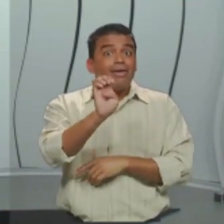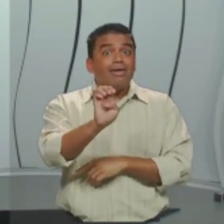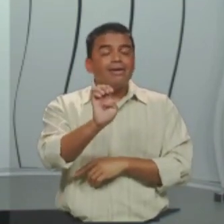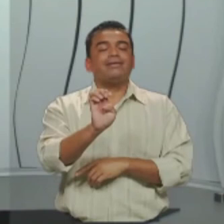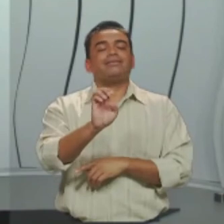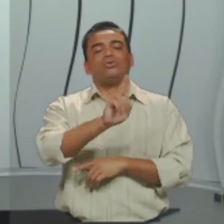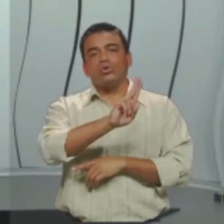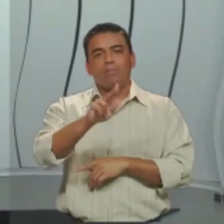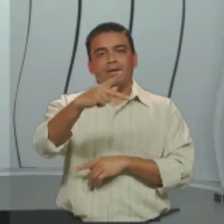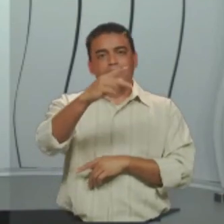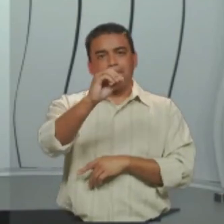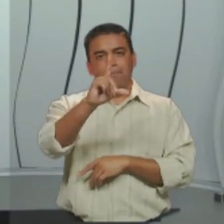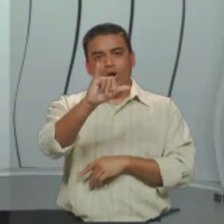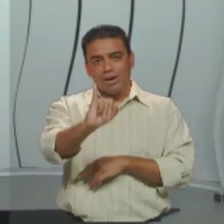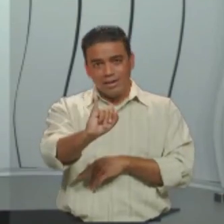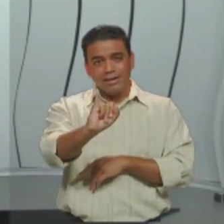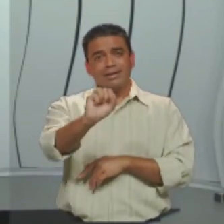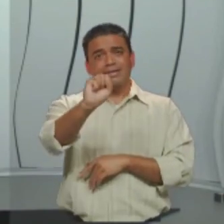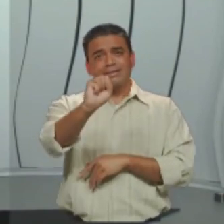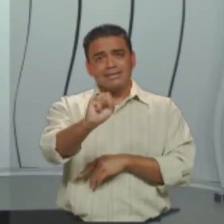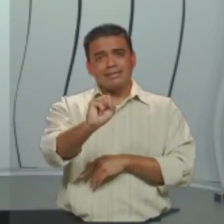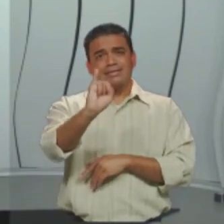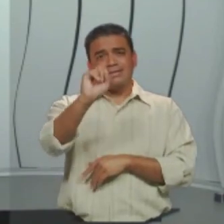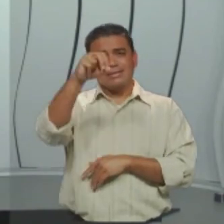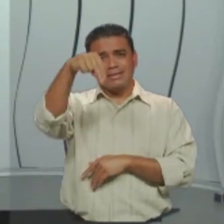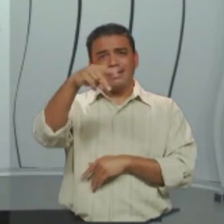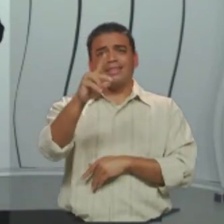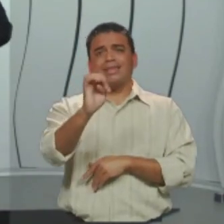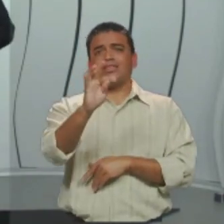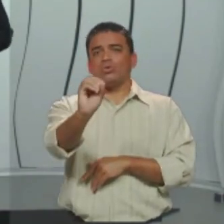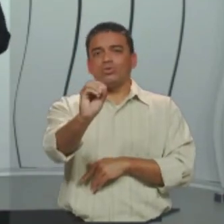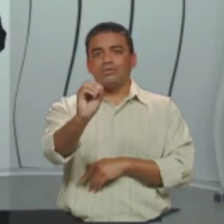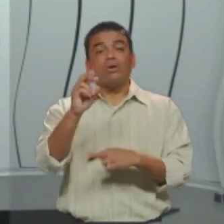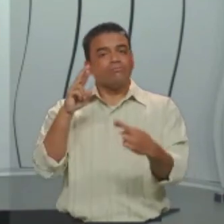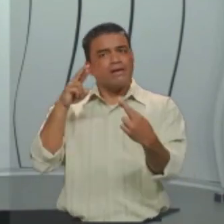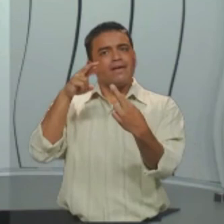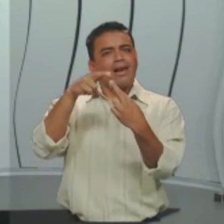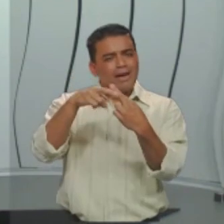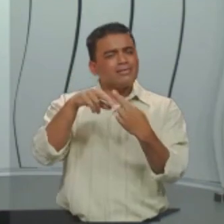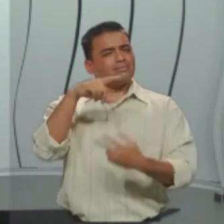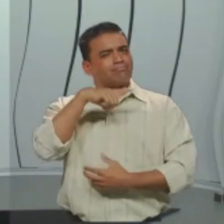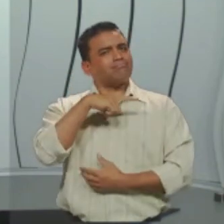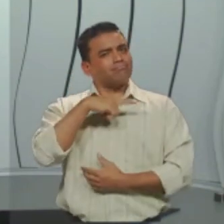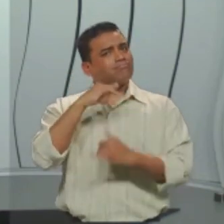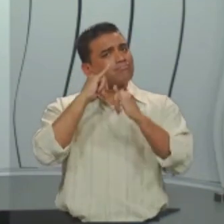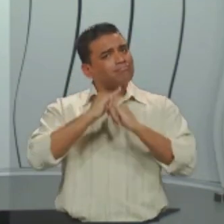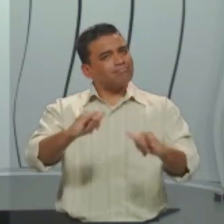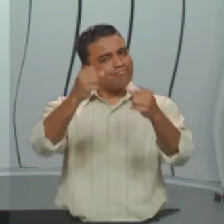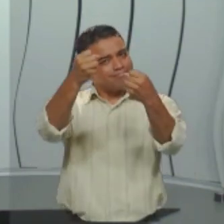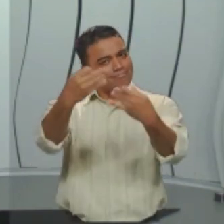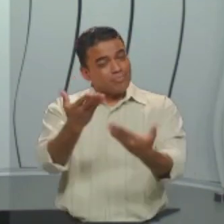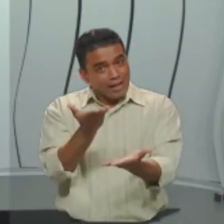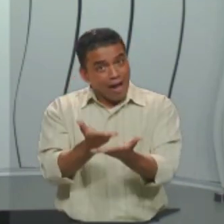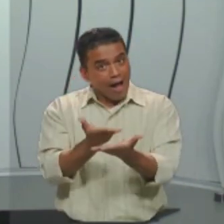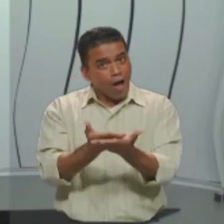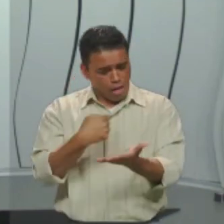policíndeto. Ok? Então, aqui as nossas referências. E como eu disse, esta aula